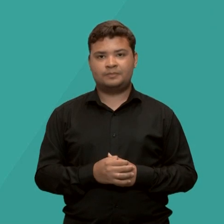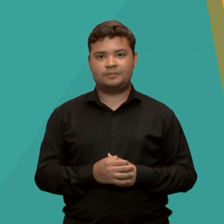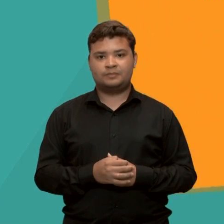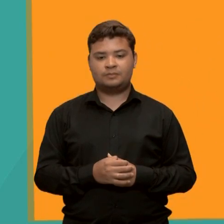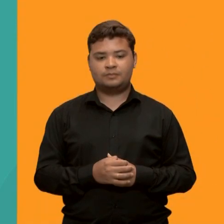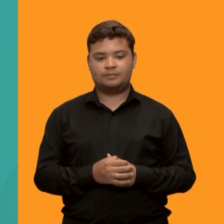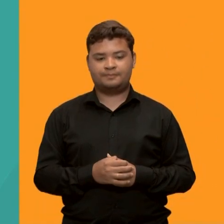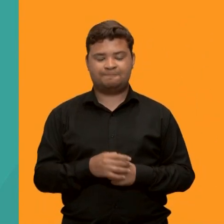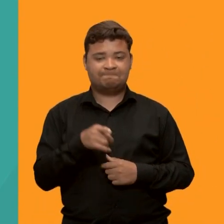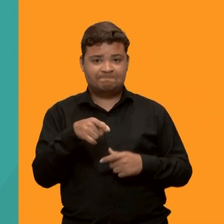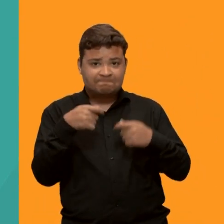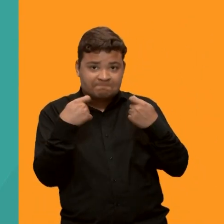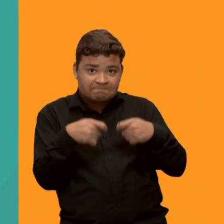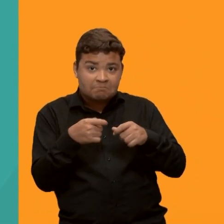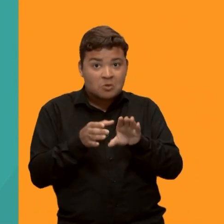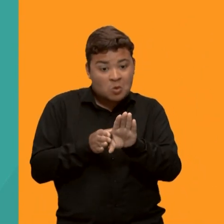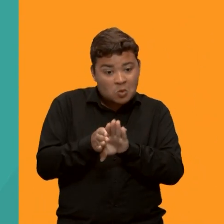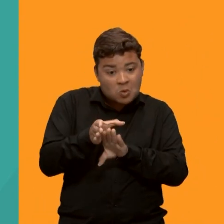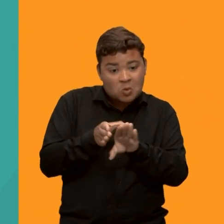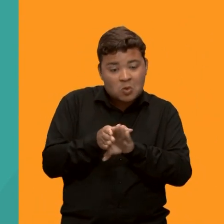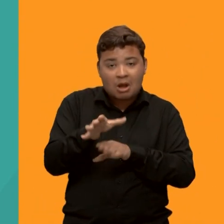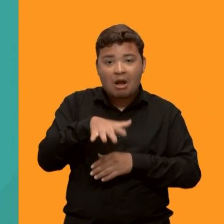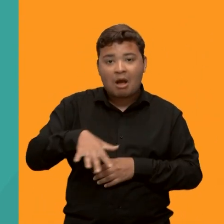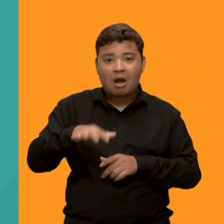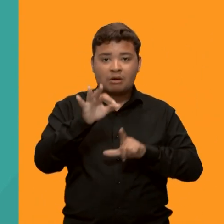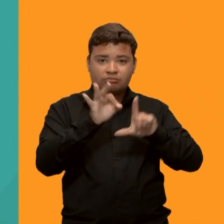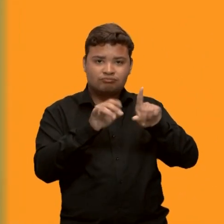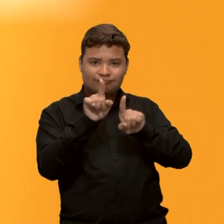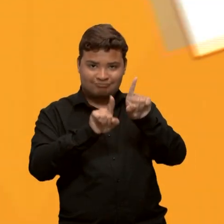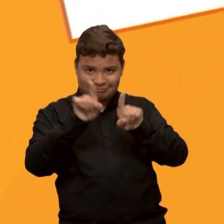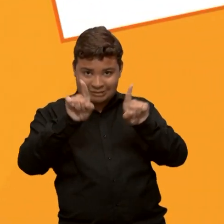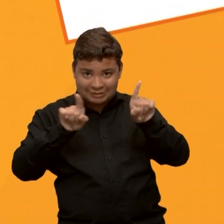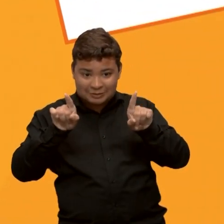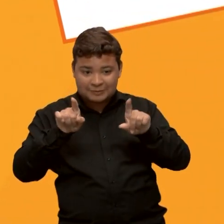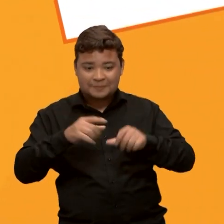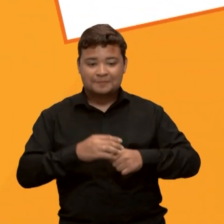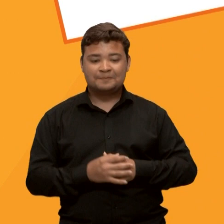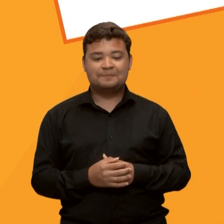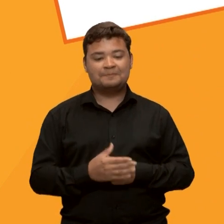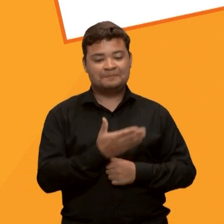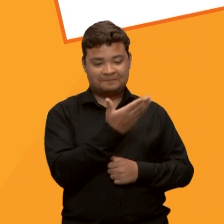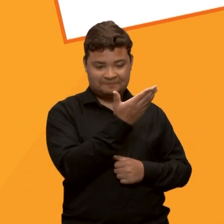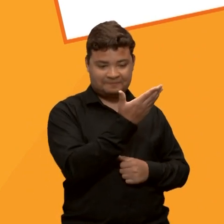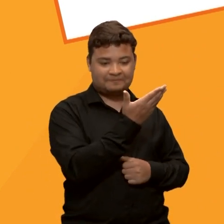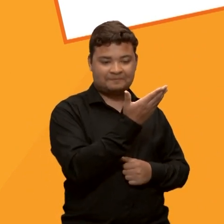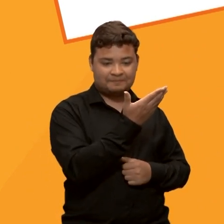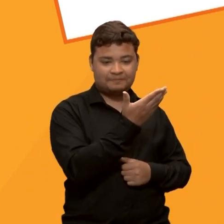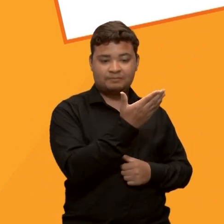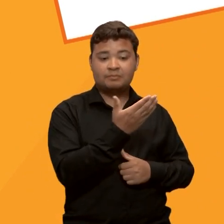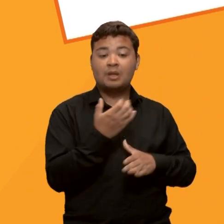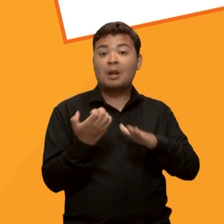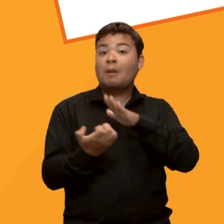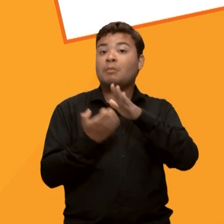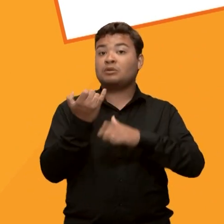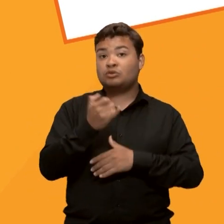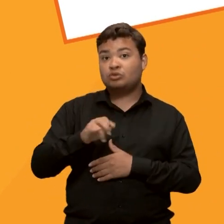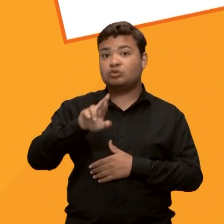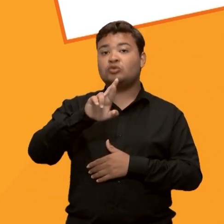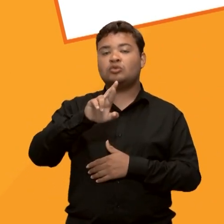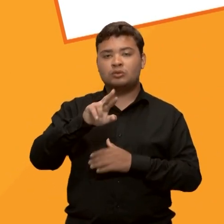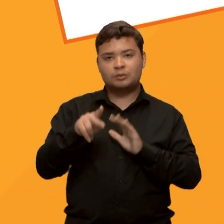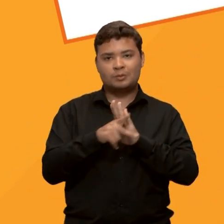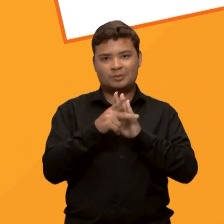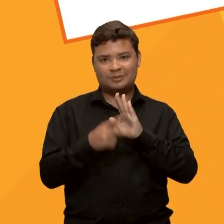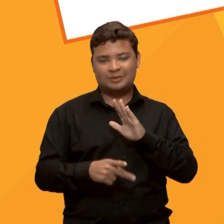Precisa de consultoria em estatística? A Status Junior, empresa júnior do Instituto de